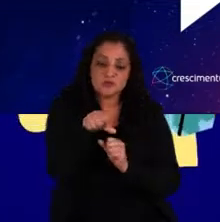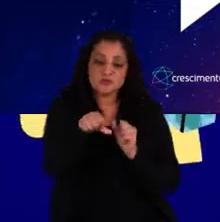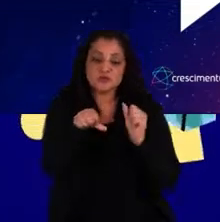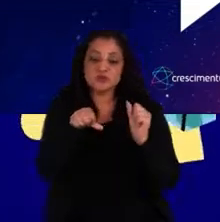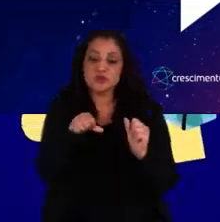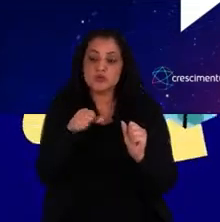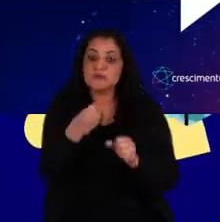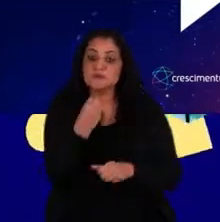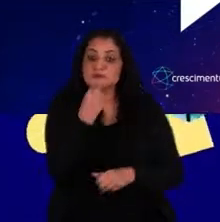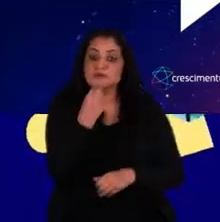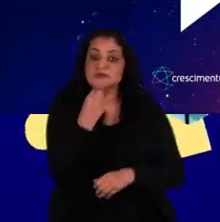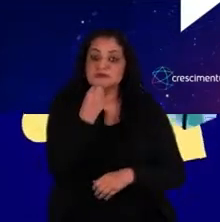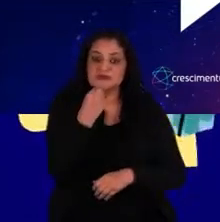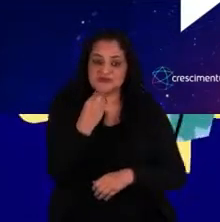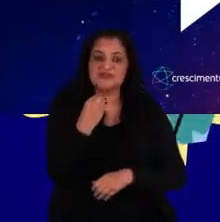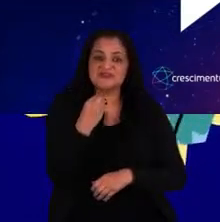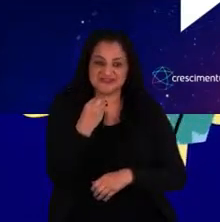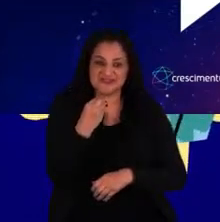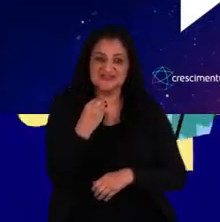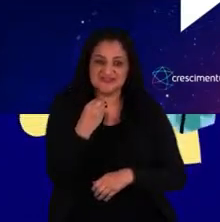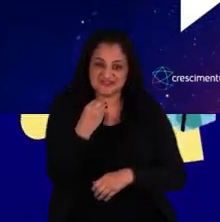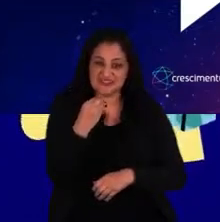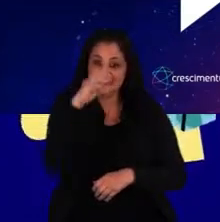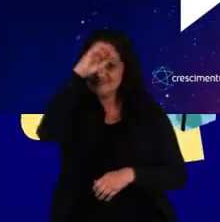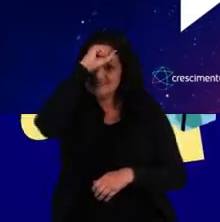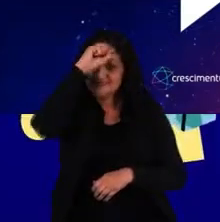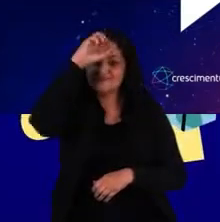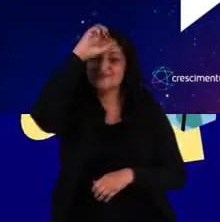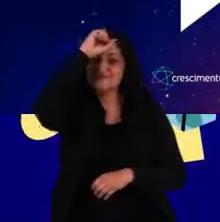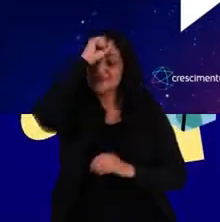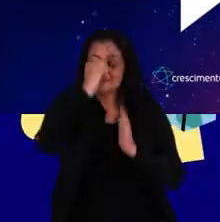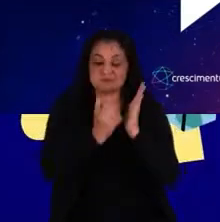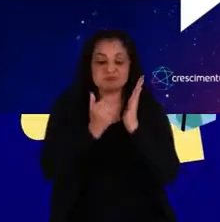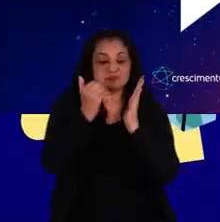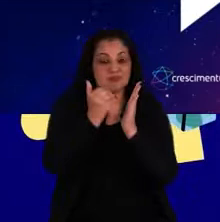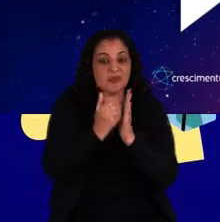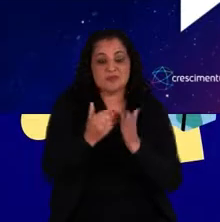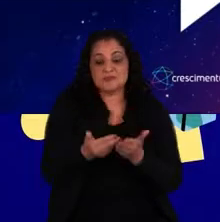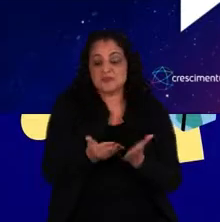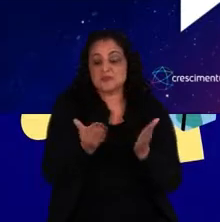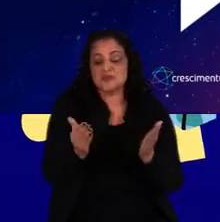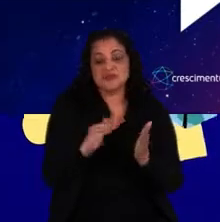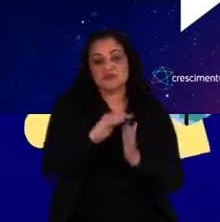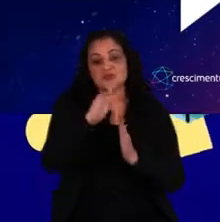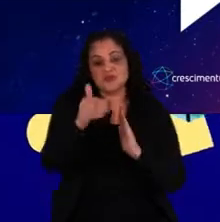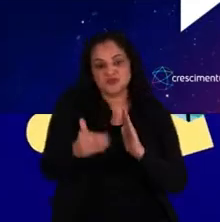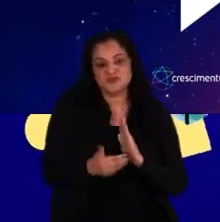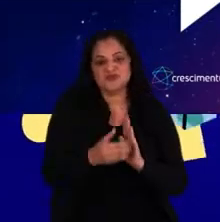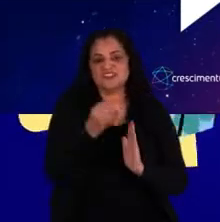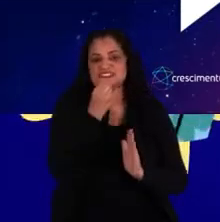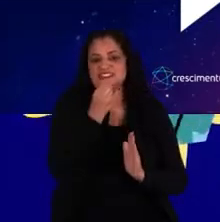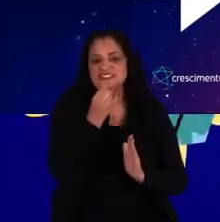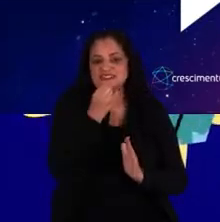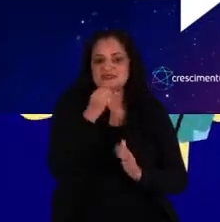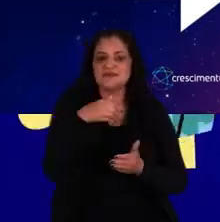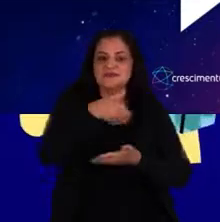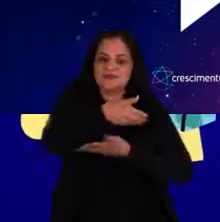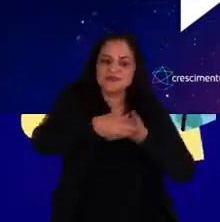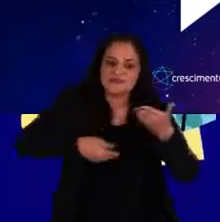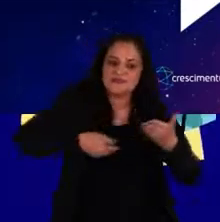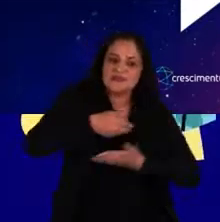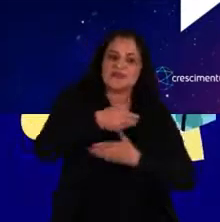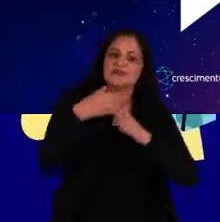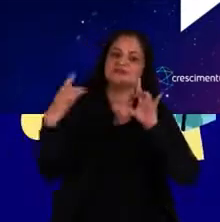transformado em oportunidades de gerar mais aprendizado para todos. A partir, por exemplo, de